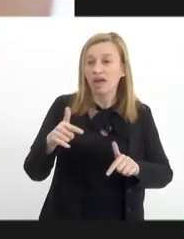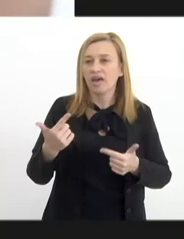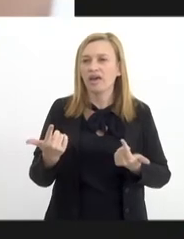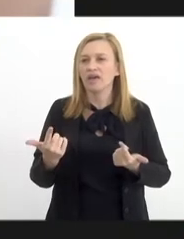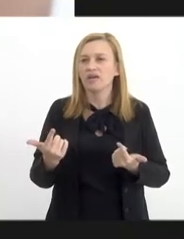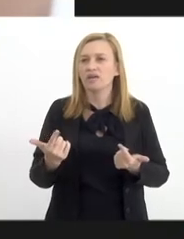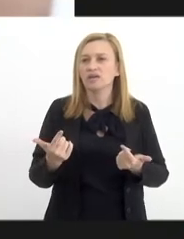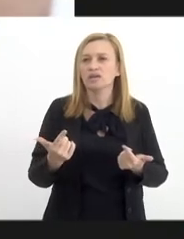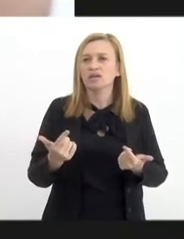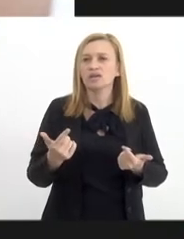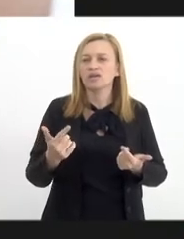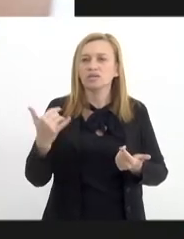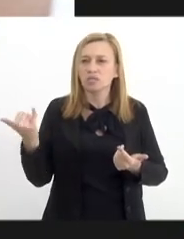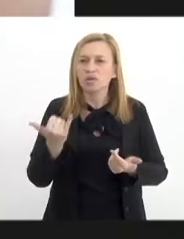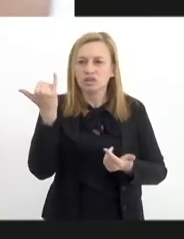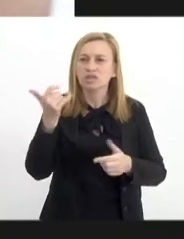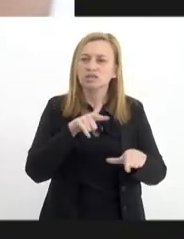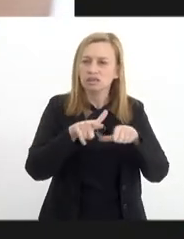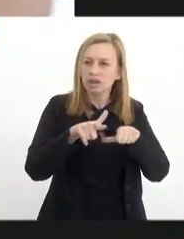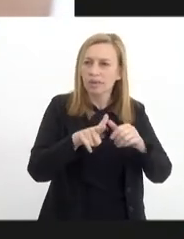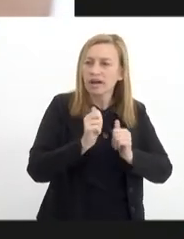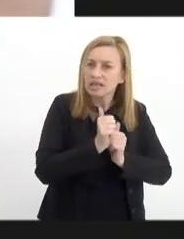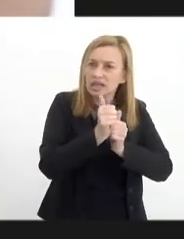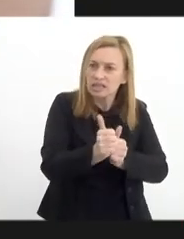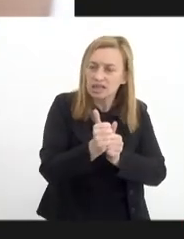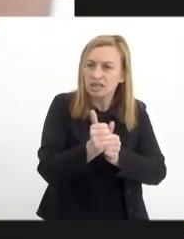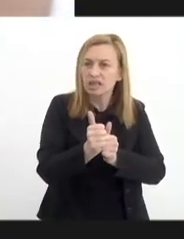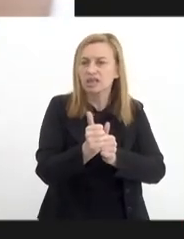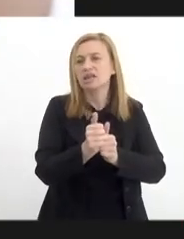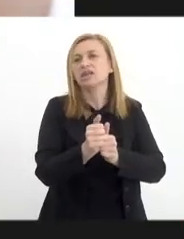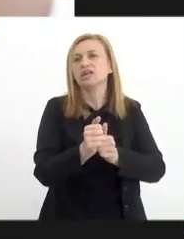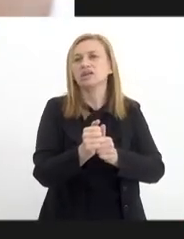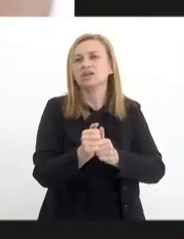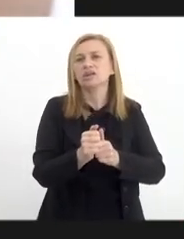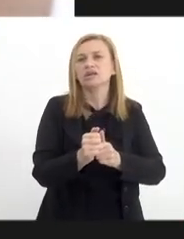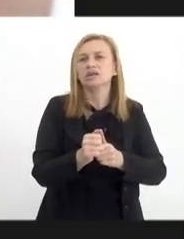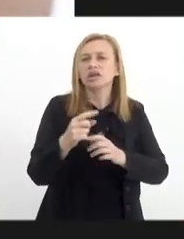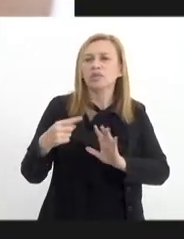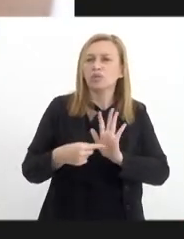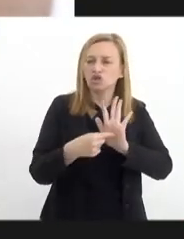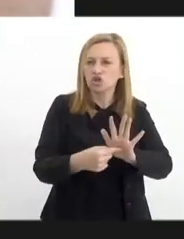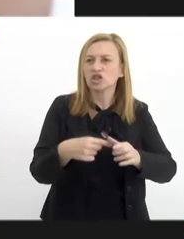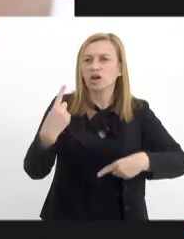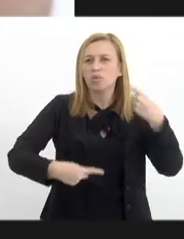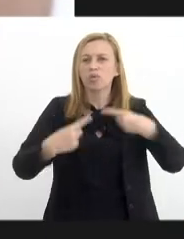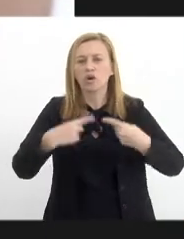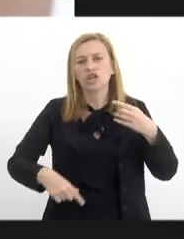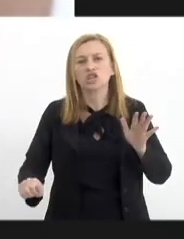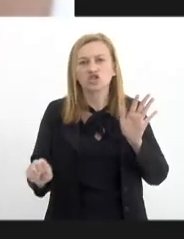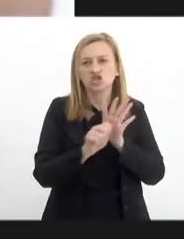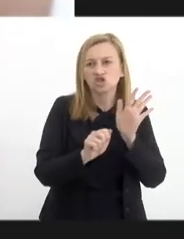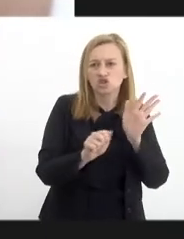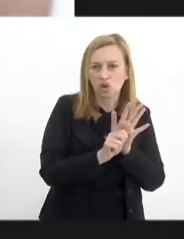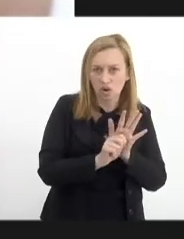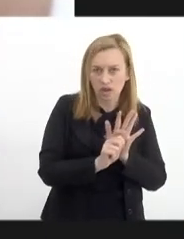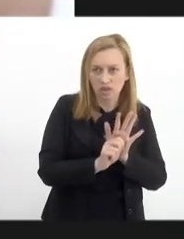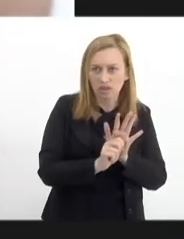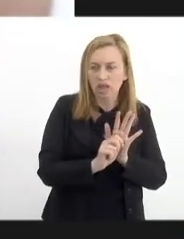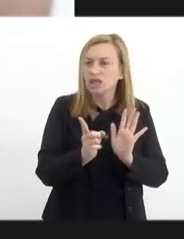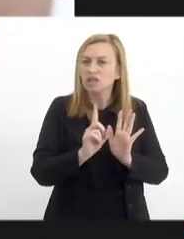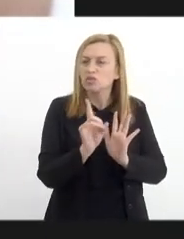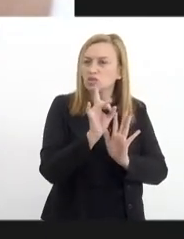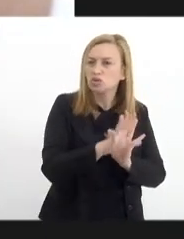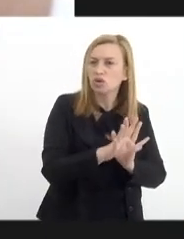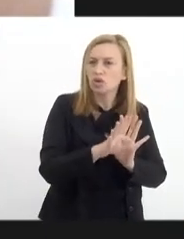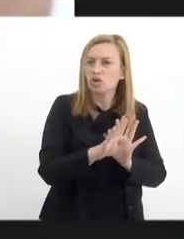tônica do trabalho, seguindo a direção que é apontada pela política sobre drogas que por si só ela não se